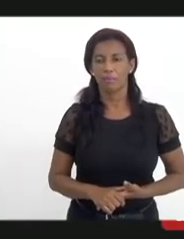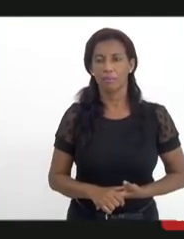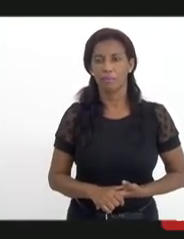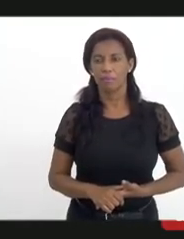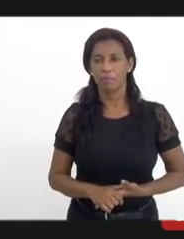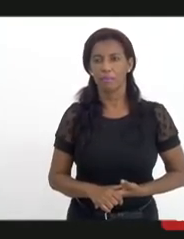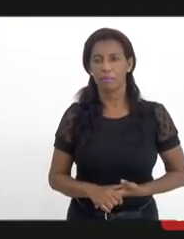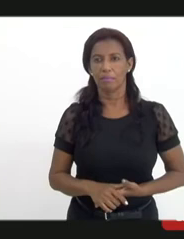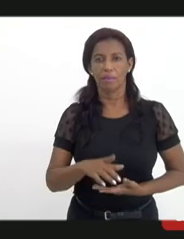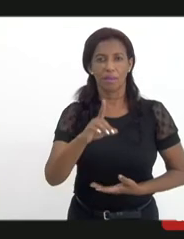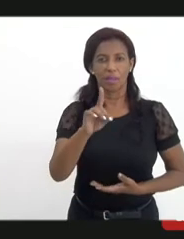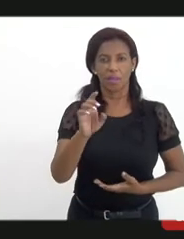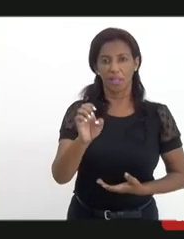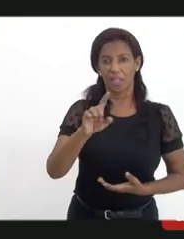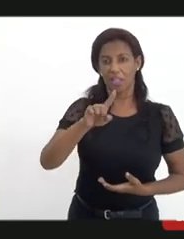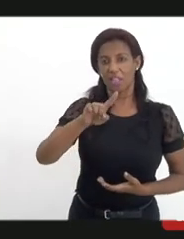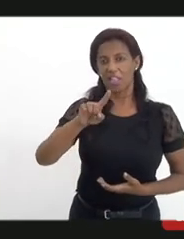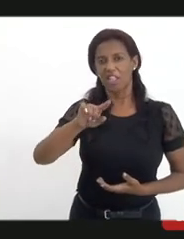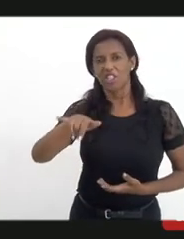a Dejane Macedo.